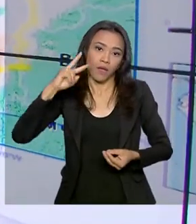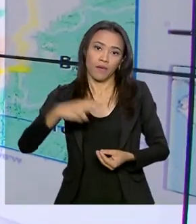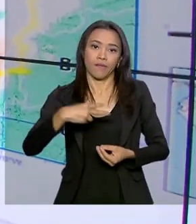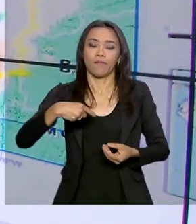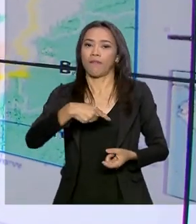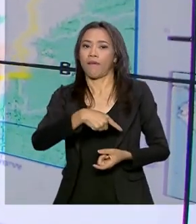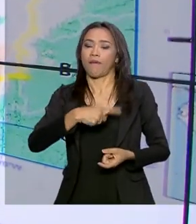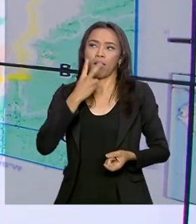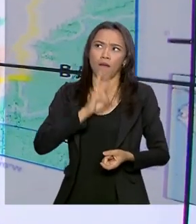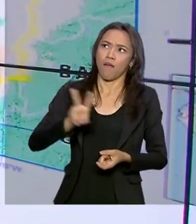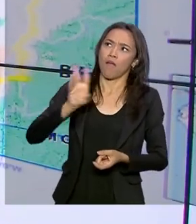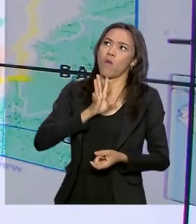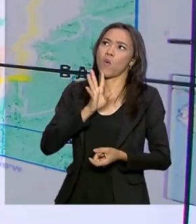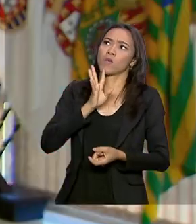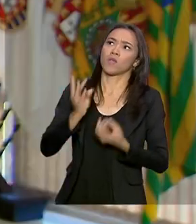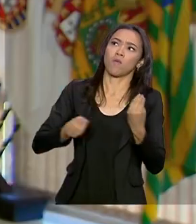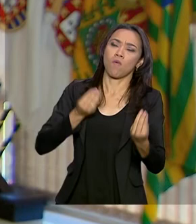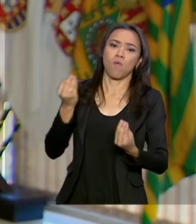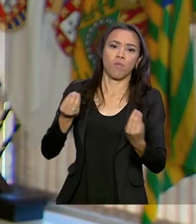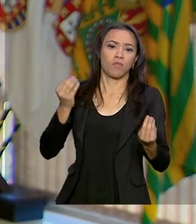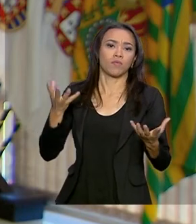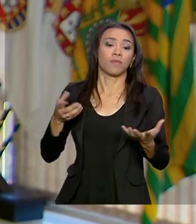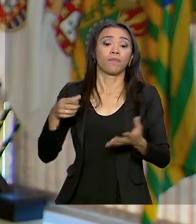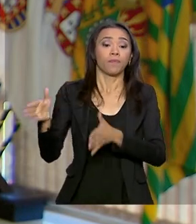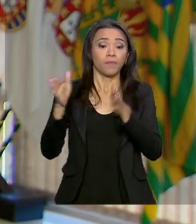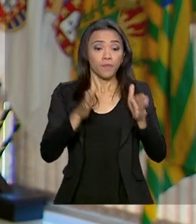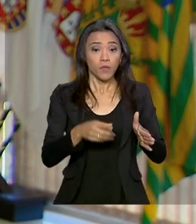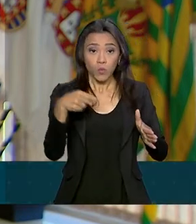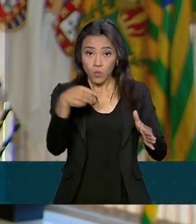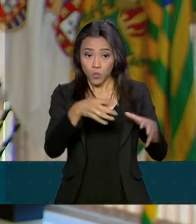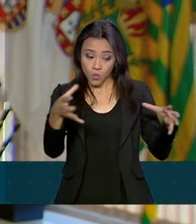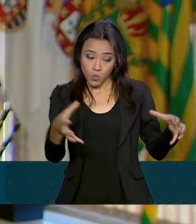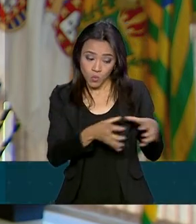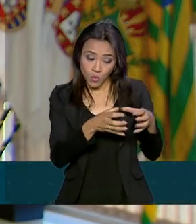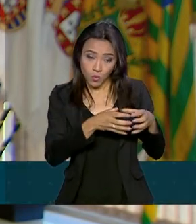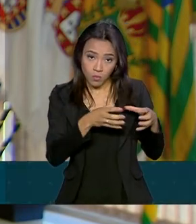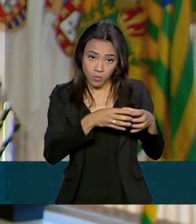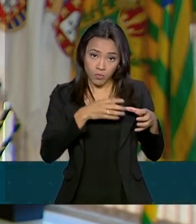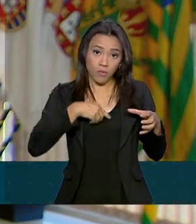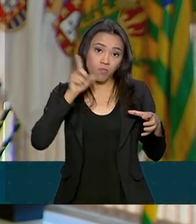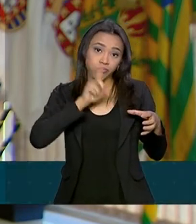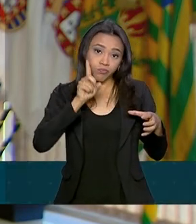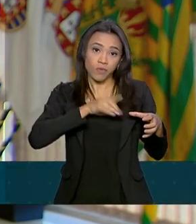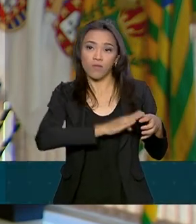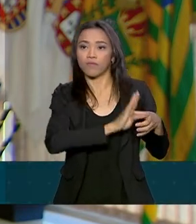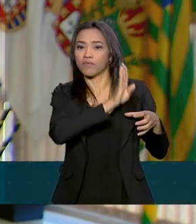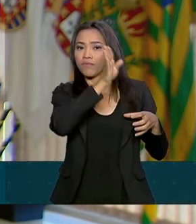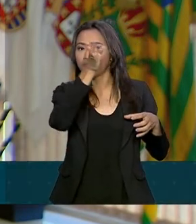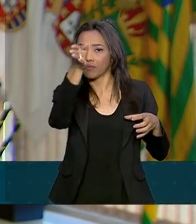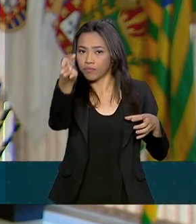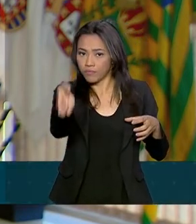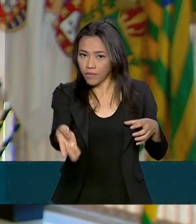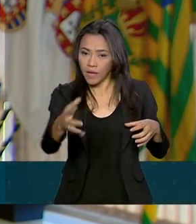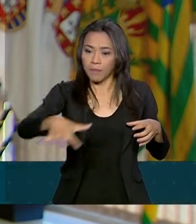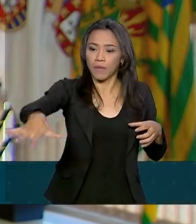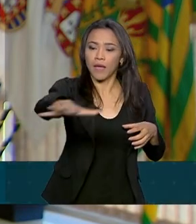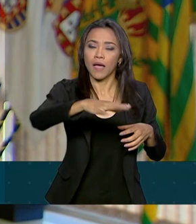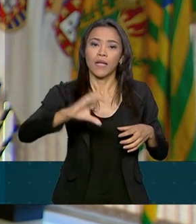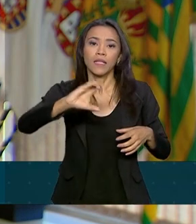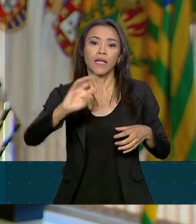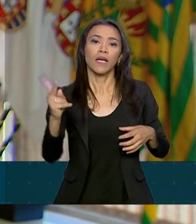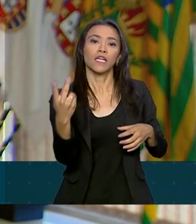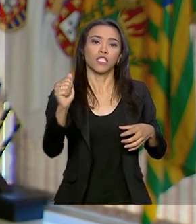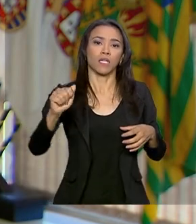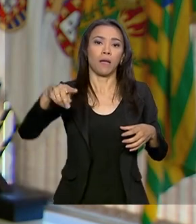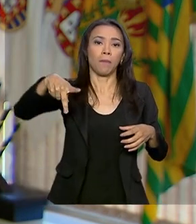queimadas na região amazônica. Daqui, os norte-americanos seguem para a Chapada dos Guimarães e para a cidade de Gaúcha